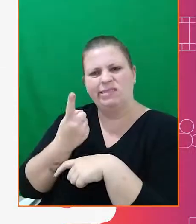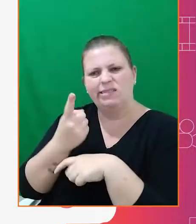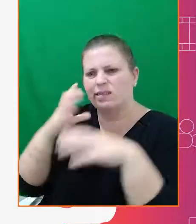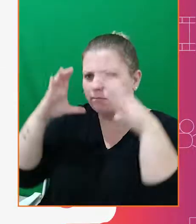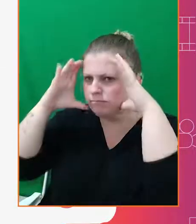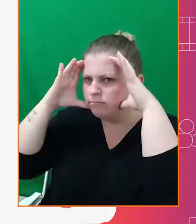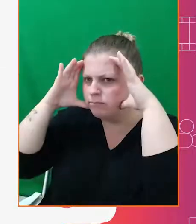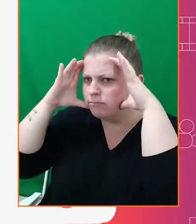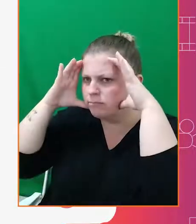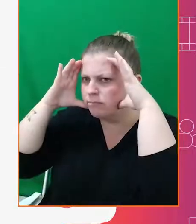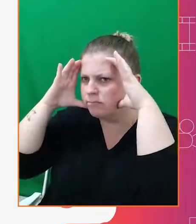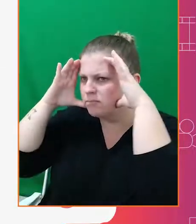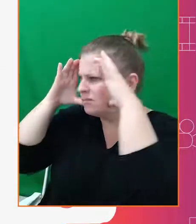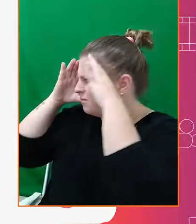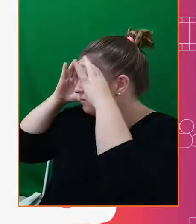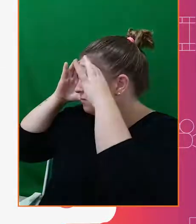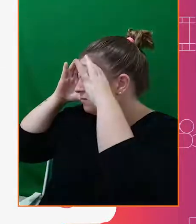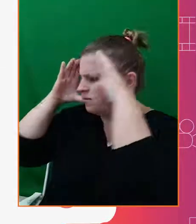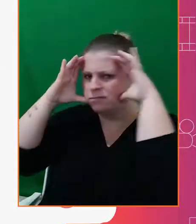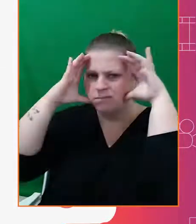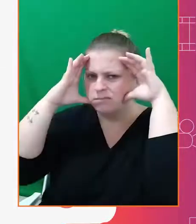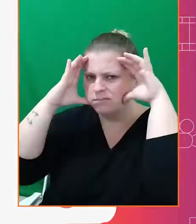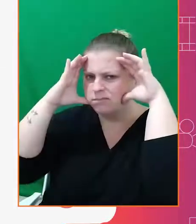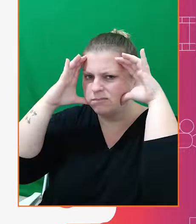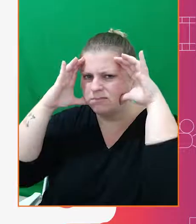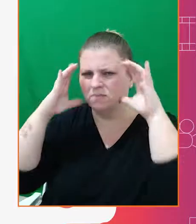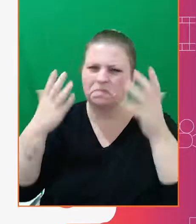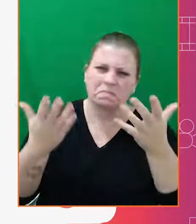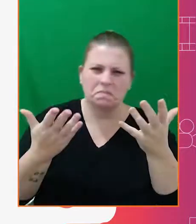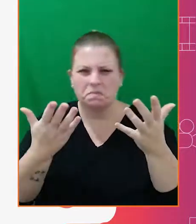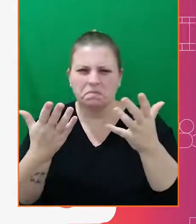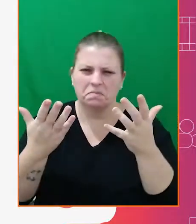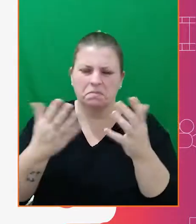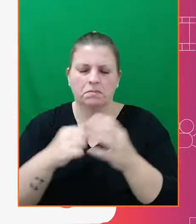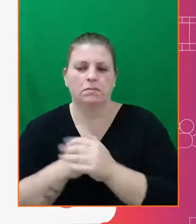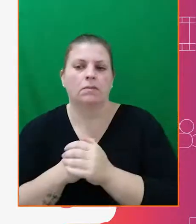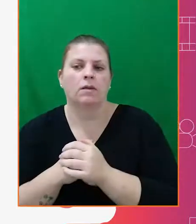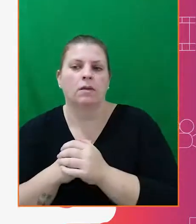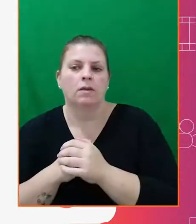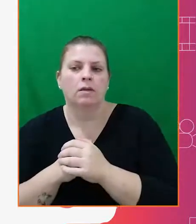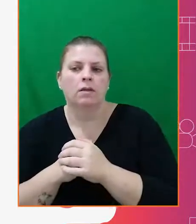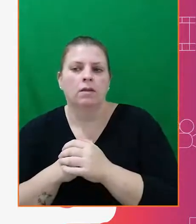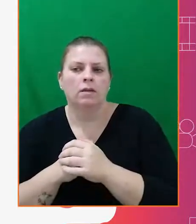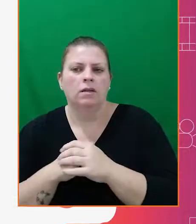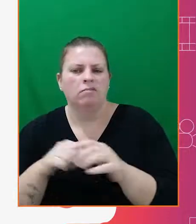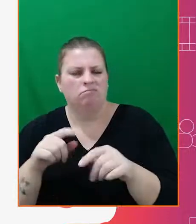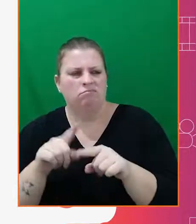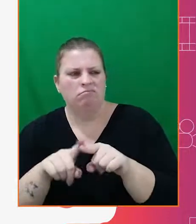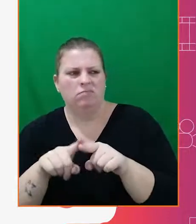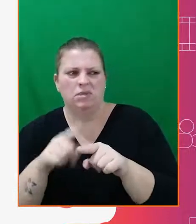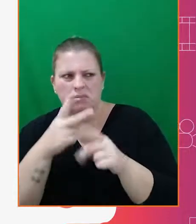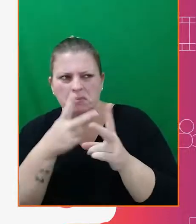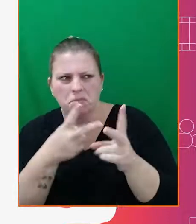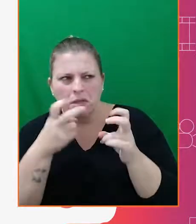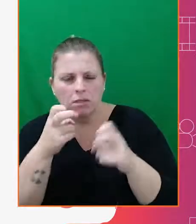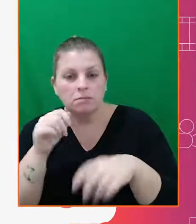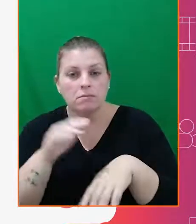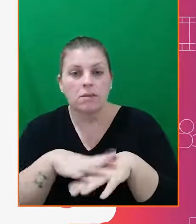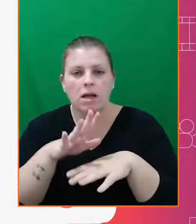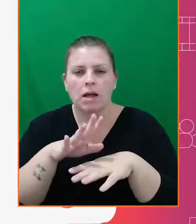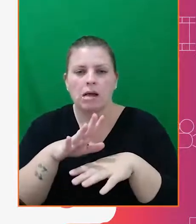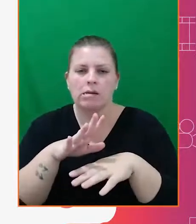cabeça não parece estar posicionada corretamente. Nós temos mais a impressão de que ele está